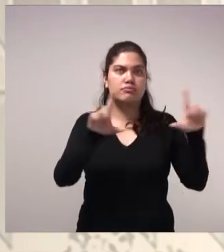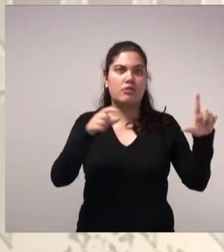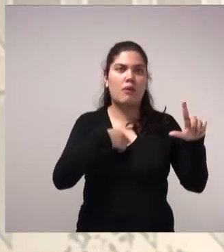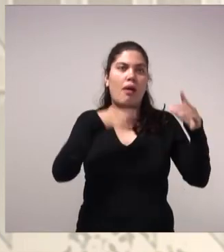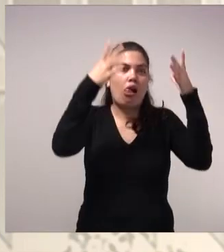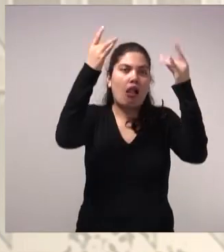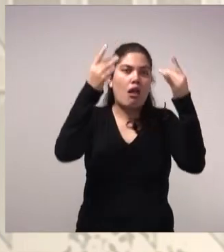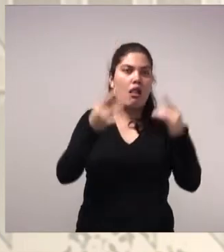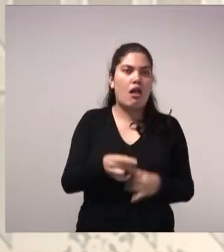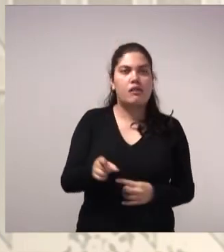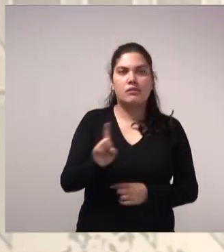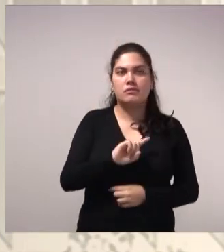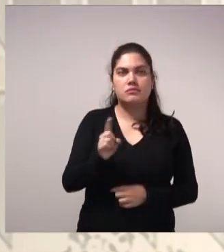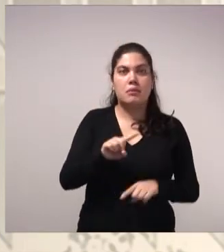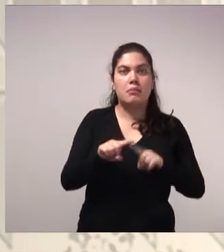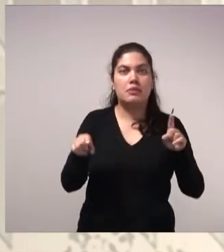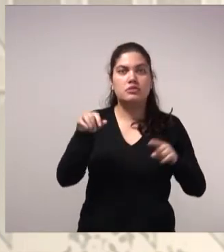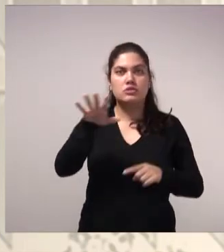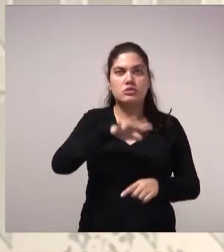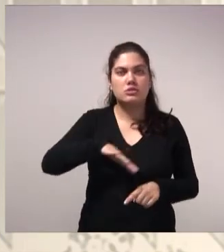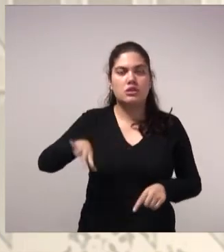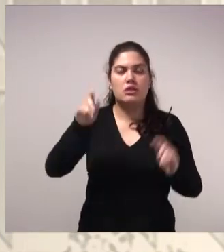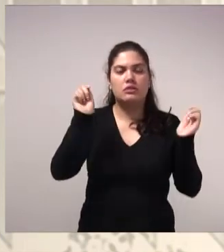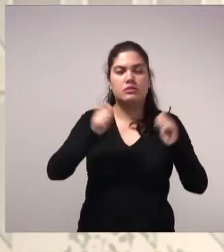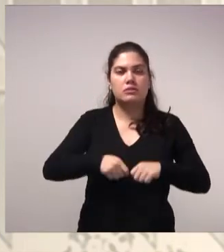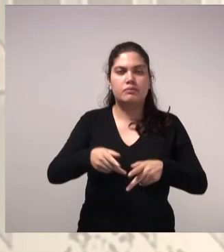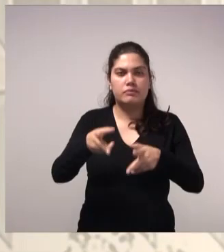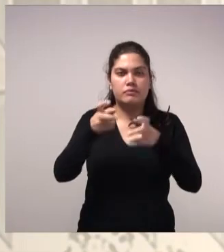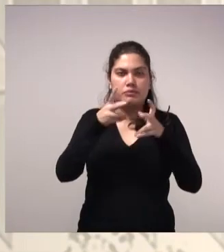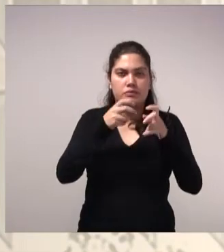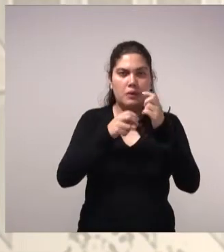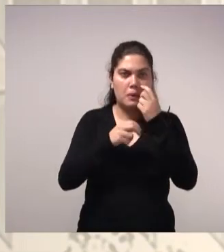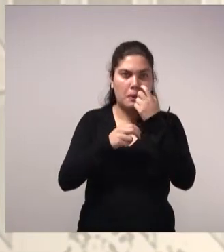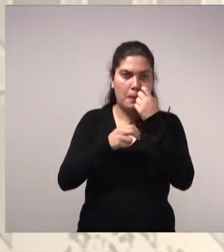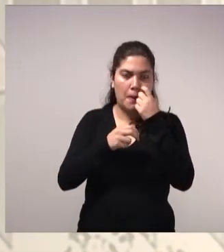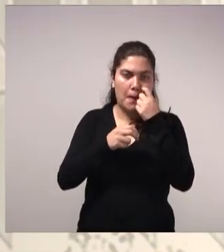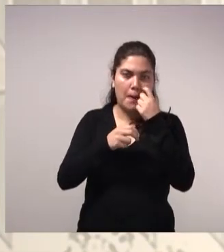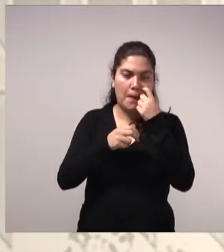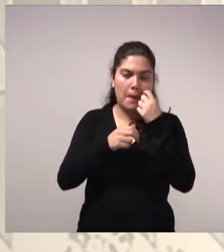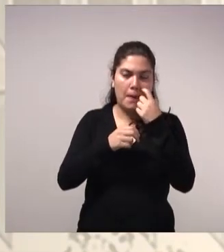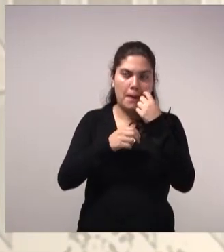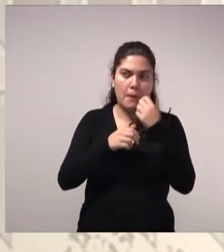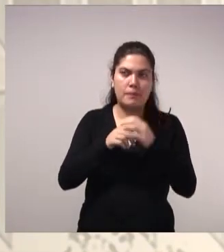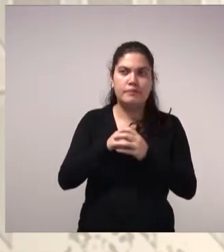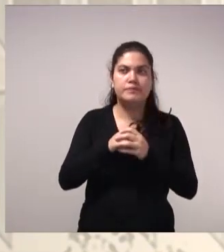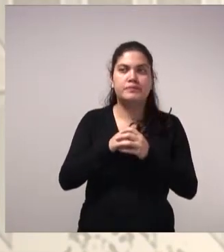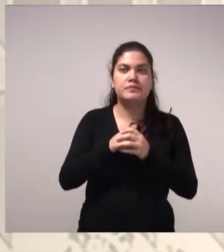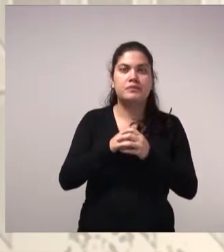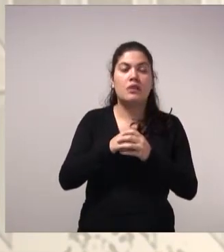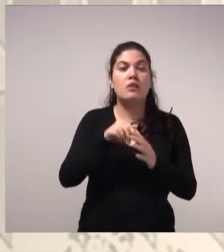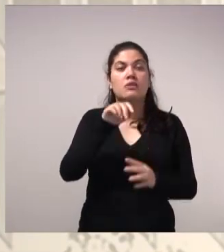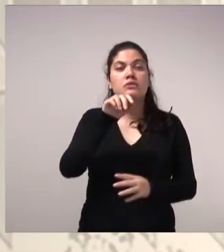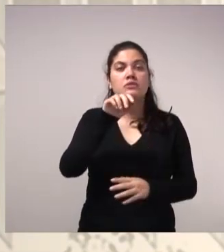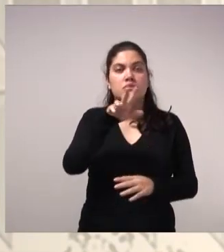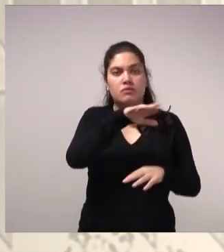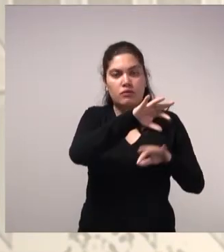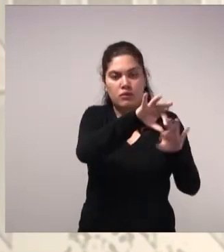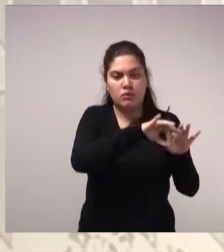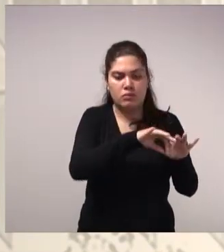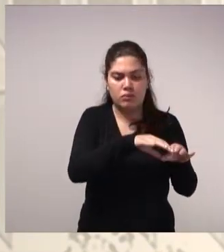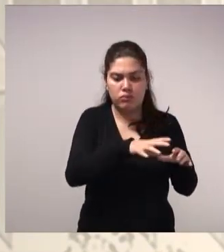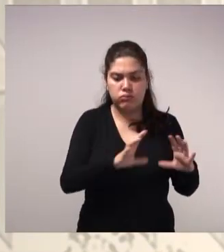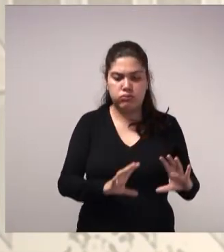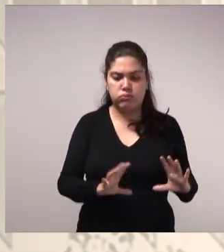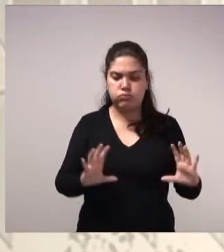detalhes. Mas, em geral, a gente consegue verificar que os volumes reservatórios para as rendas menores